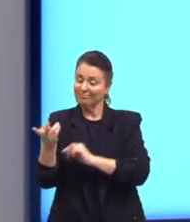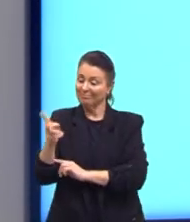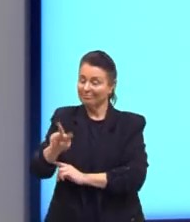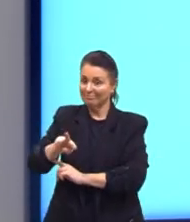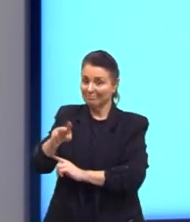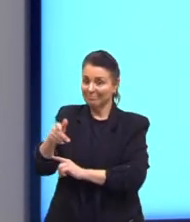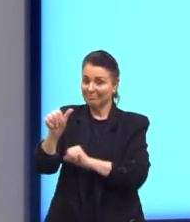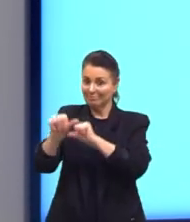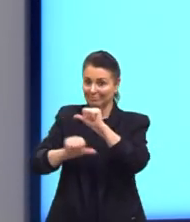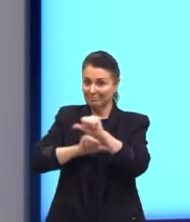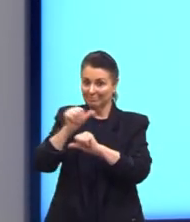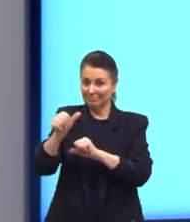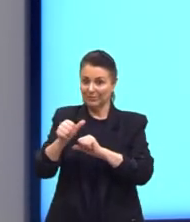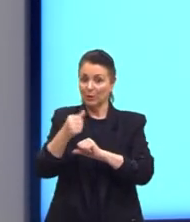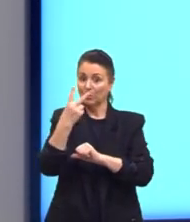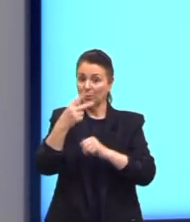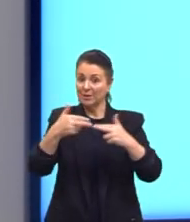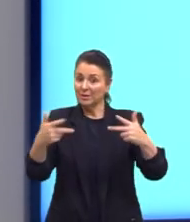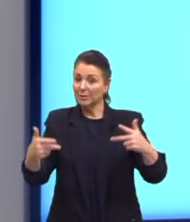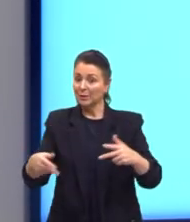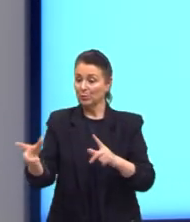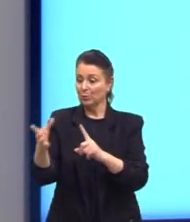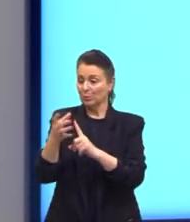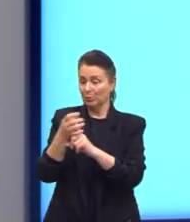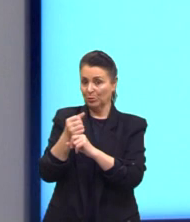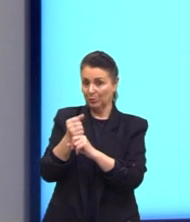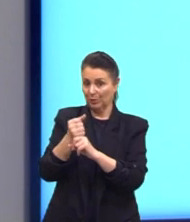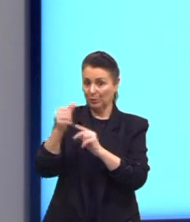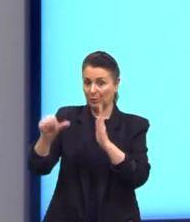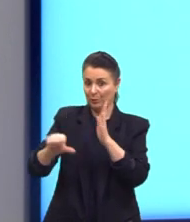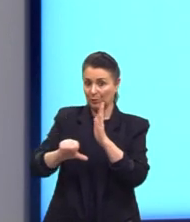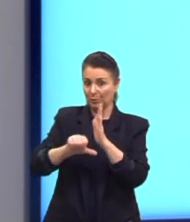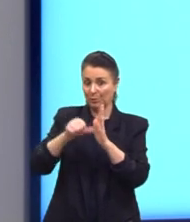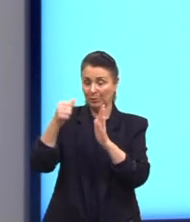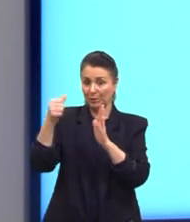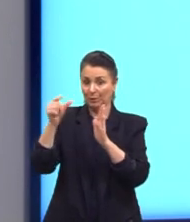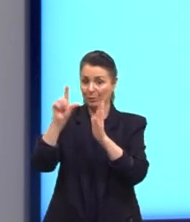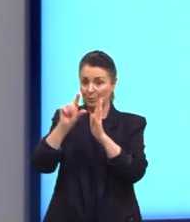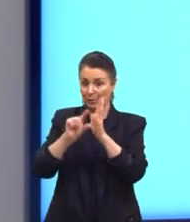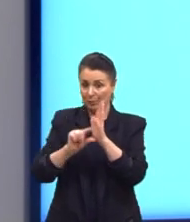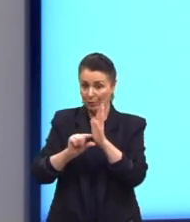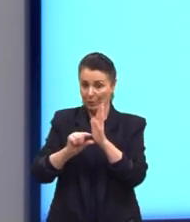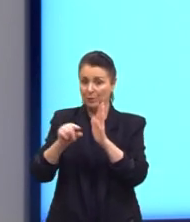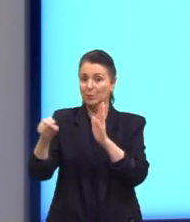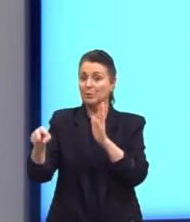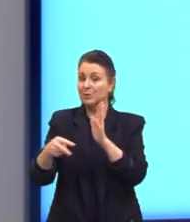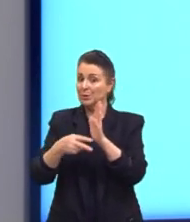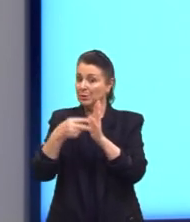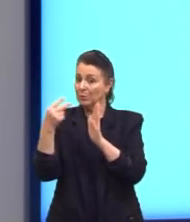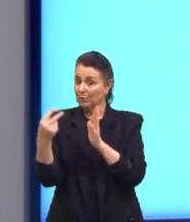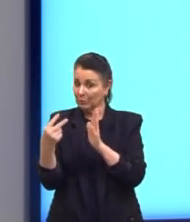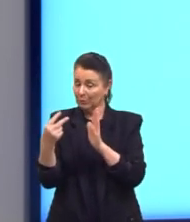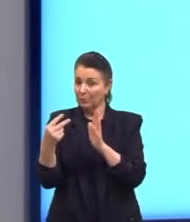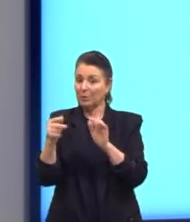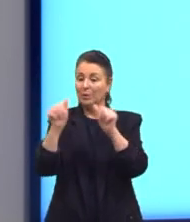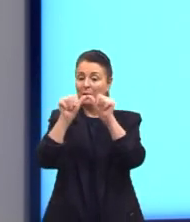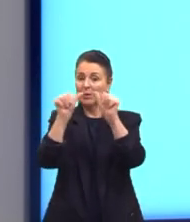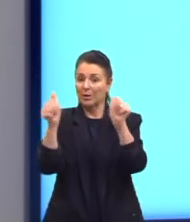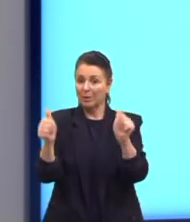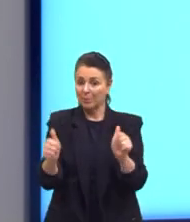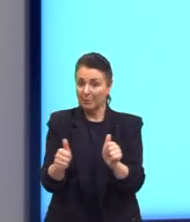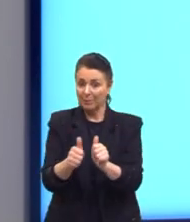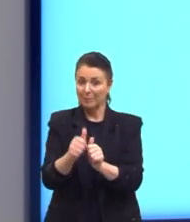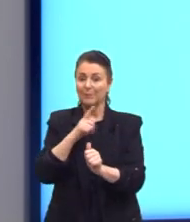Se eu pegar dois elementos do domínio, primeiro elemento menor do que o segundo, as imagens vão ter uma